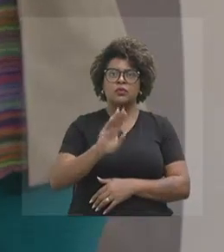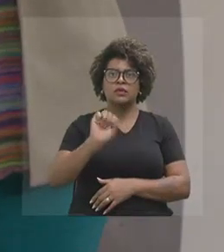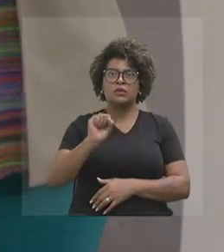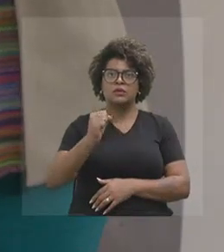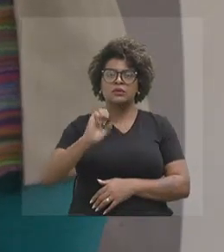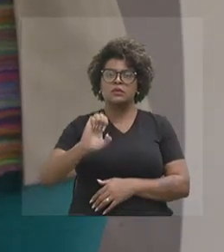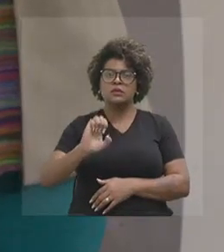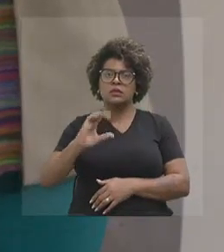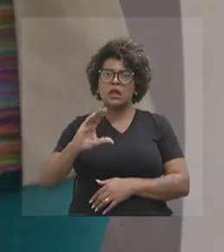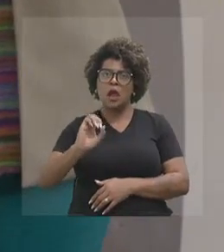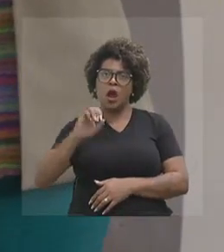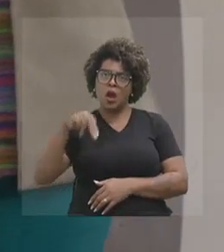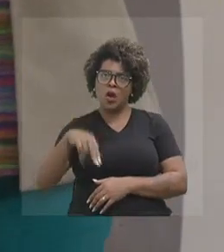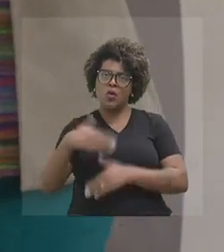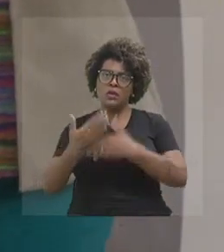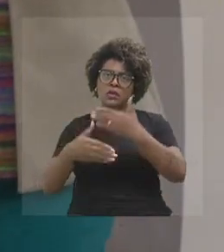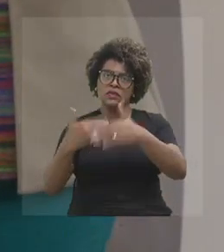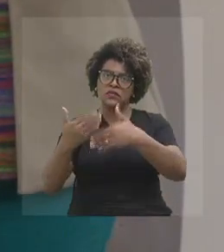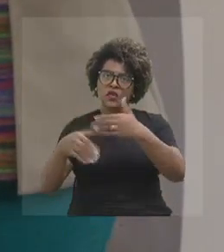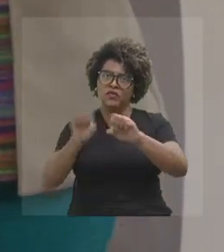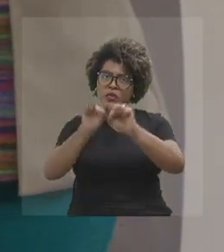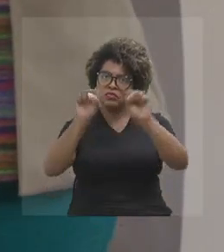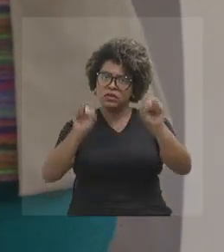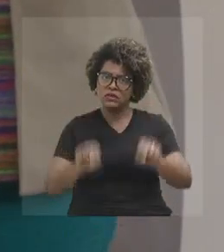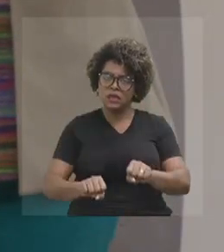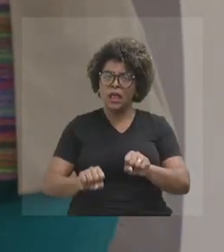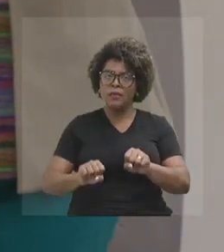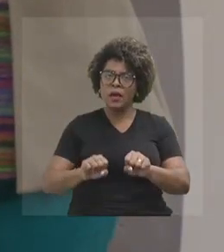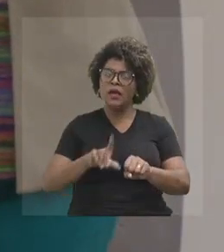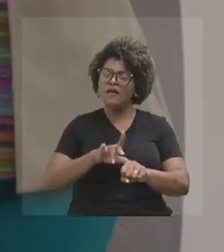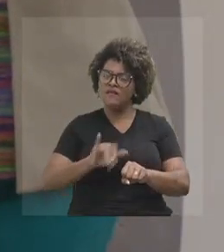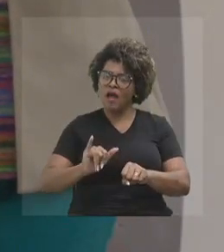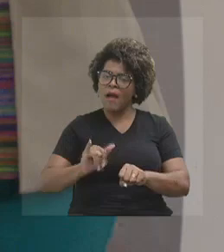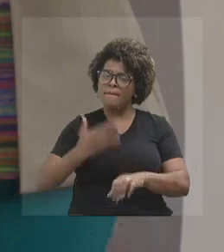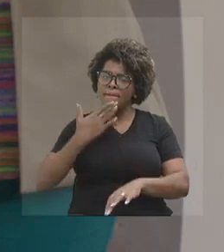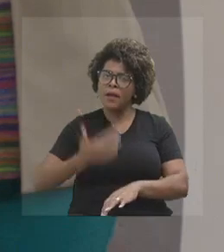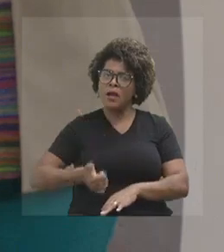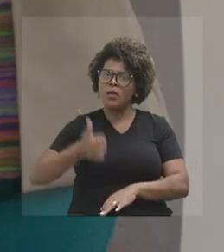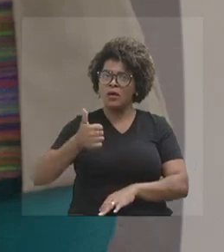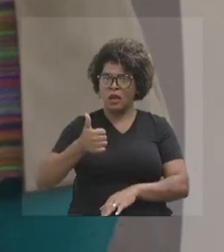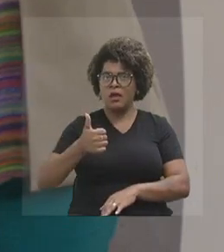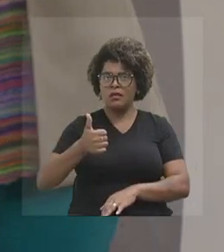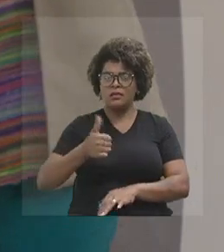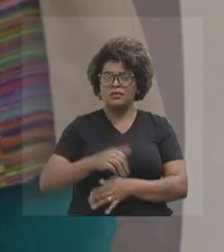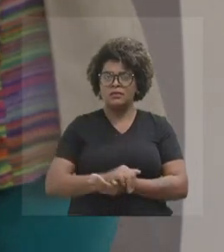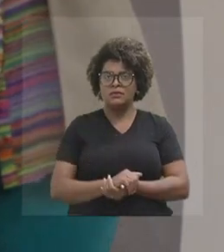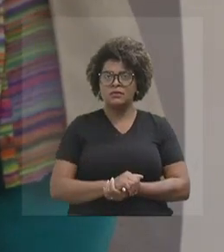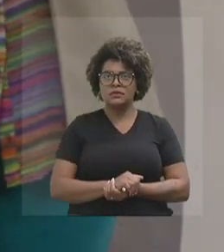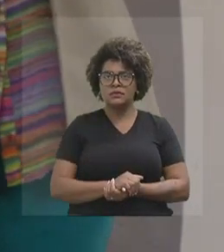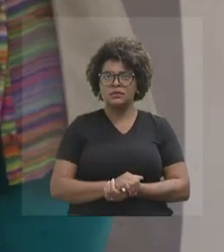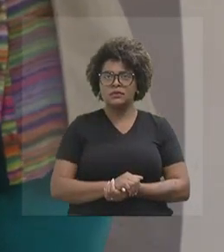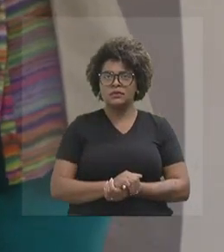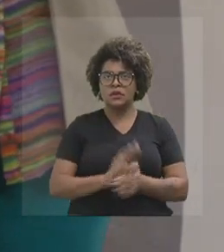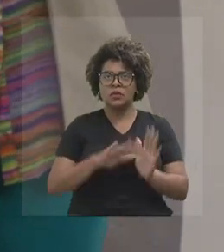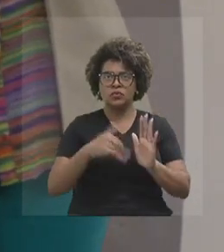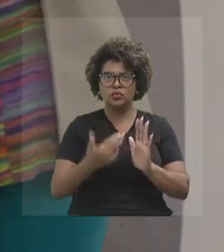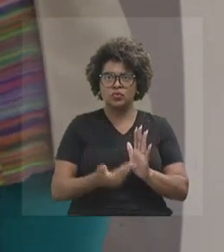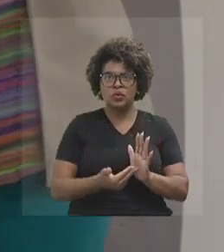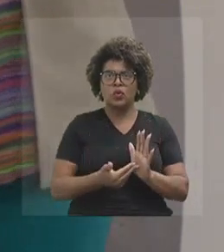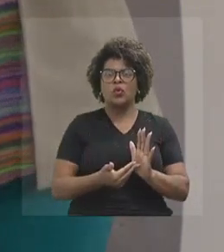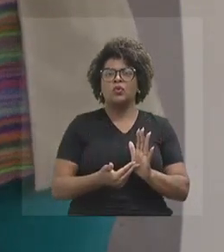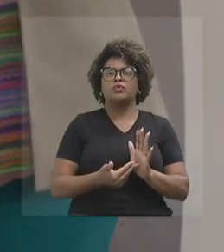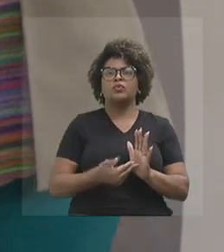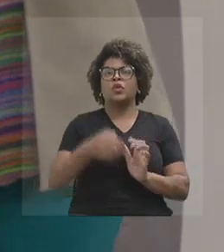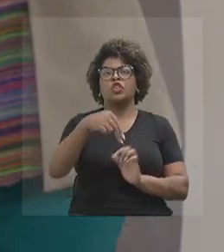para acelerar isso. Então, hoje, toda a captura de notas